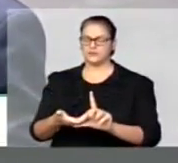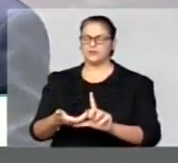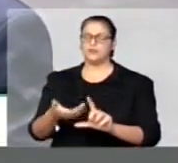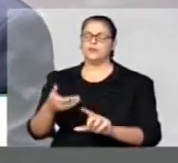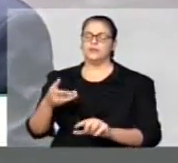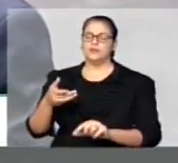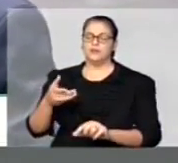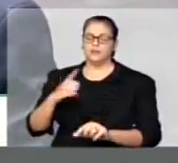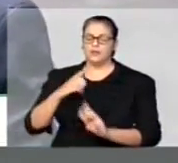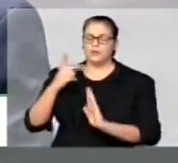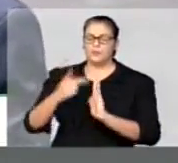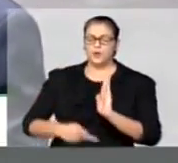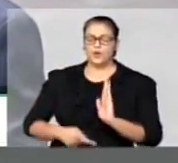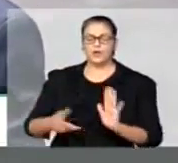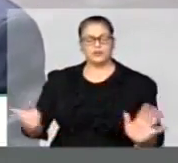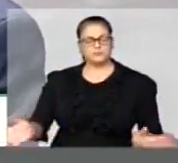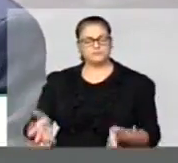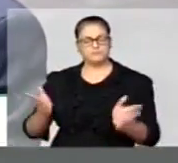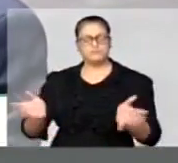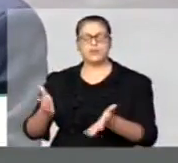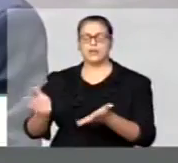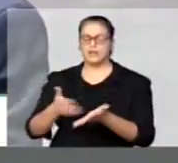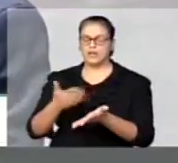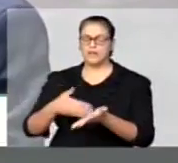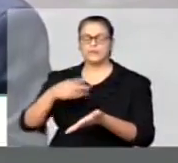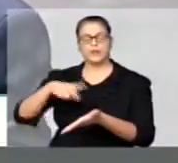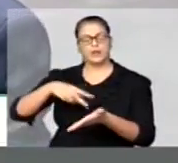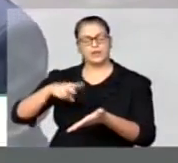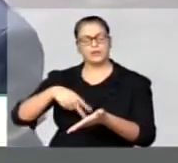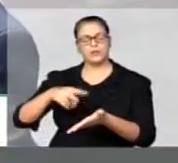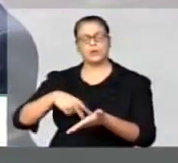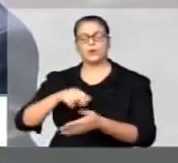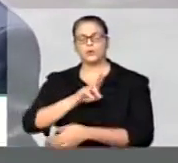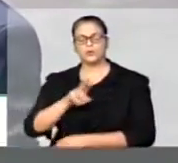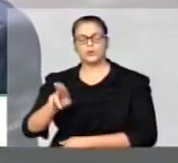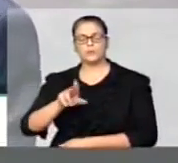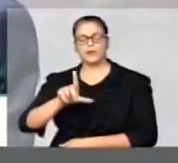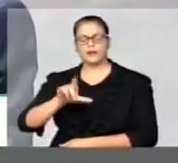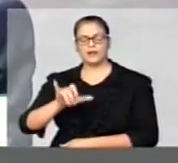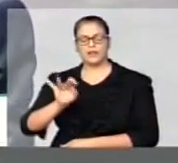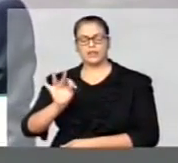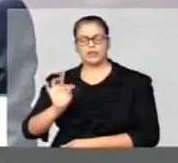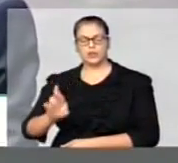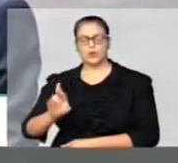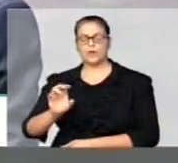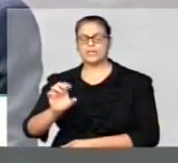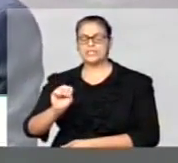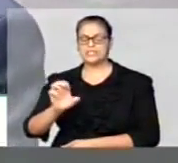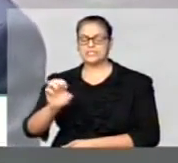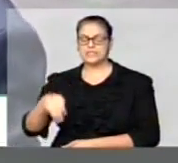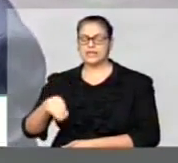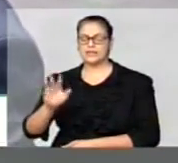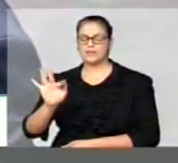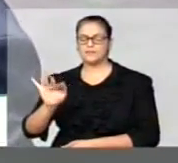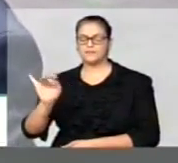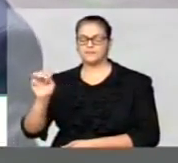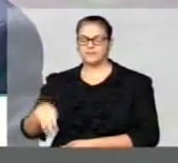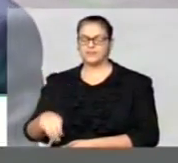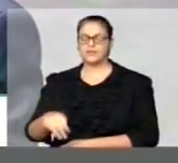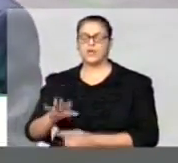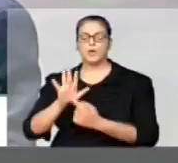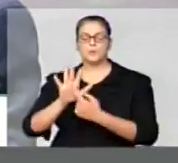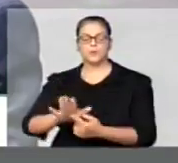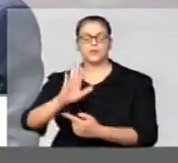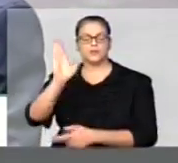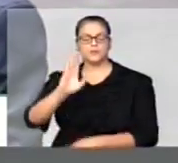de leitores sem fim, coordenado pelo Roberto Seabra, que mostra a realidade das bibliotecas brasileiras, das pessoas que querem